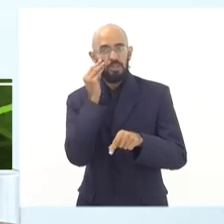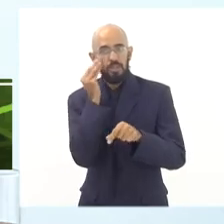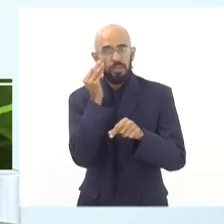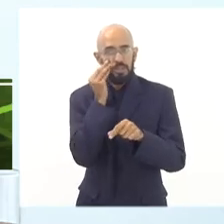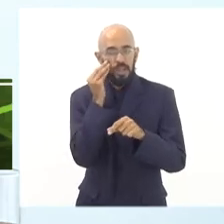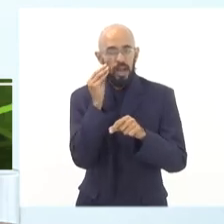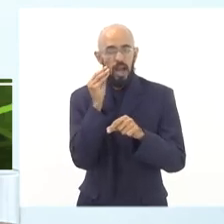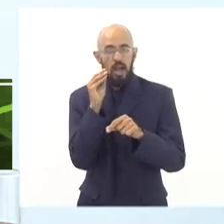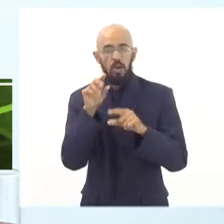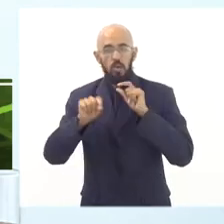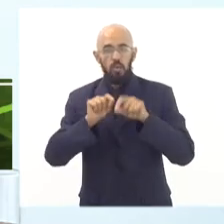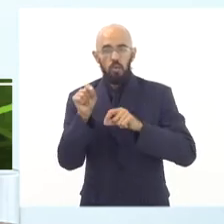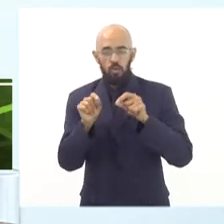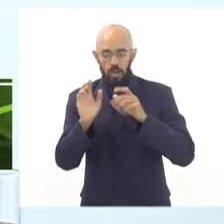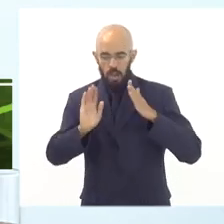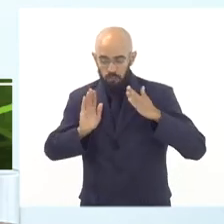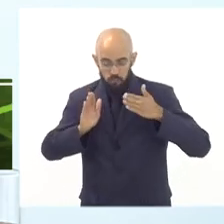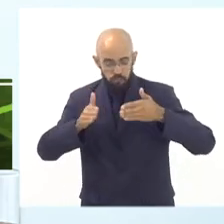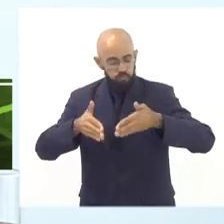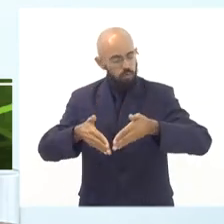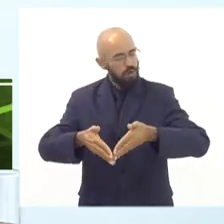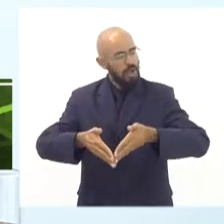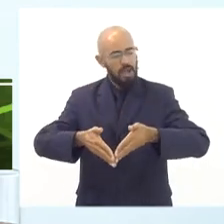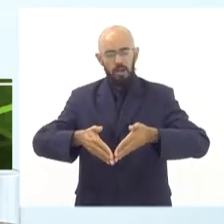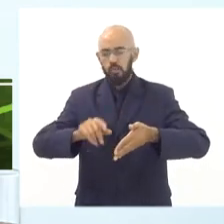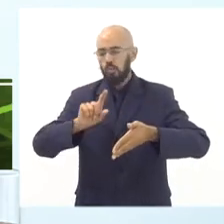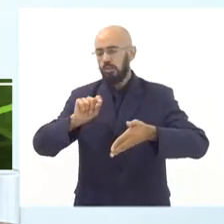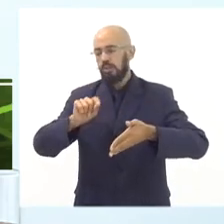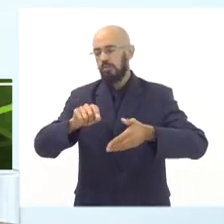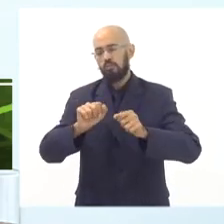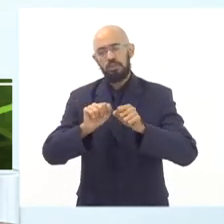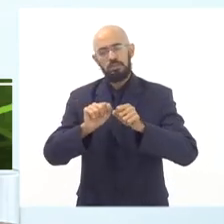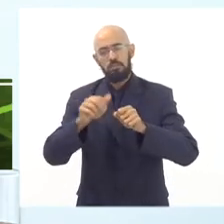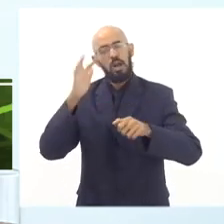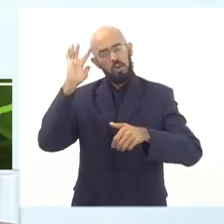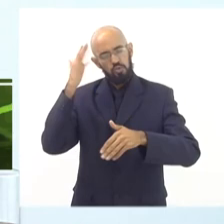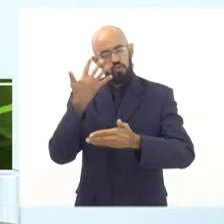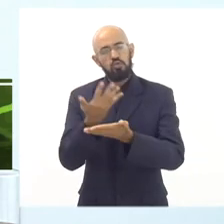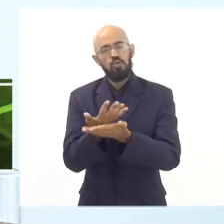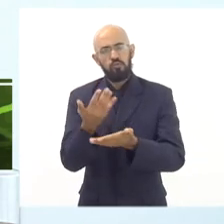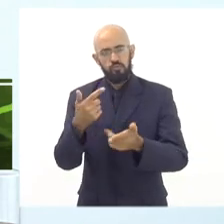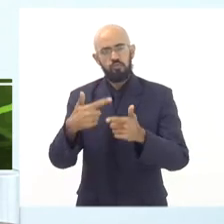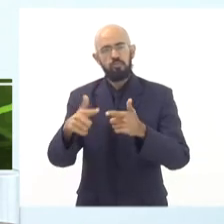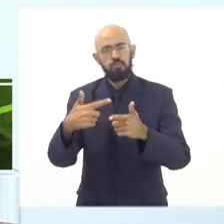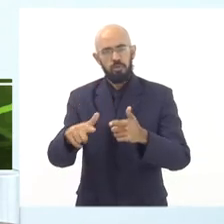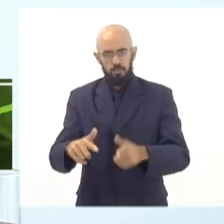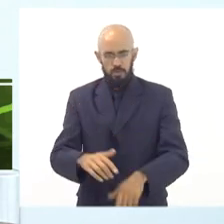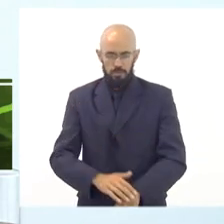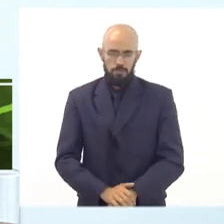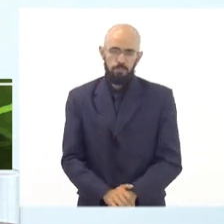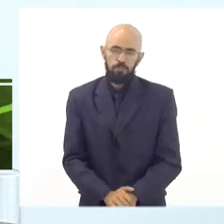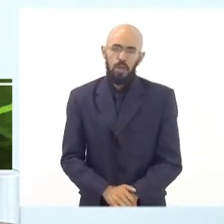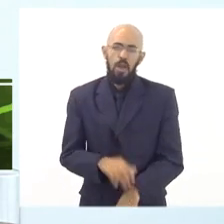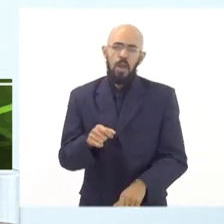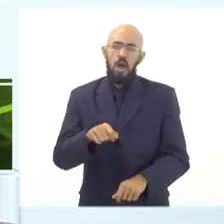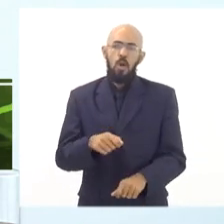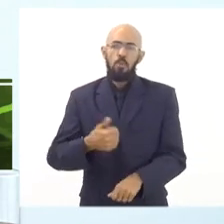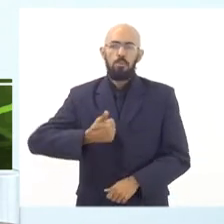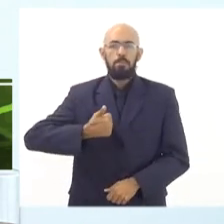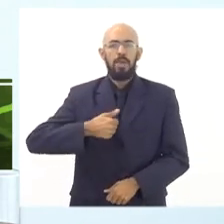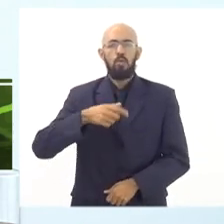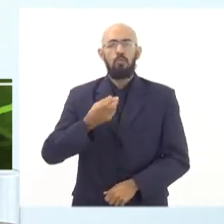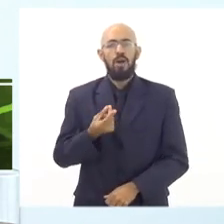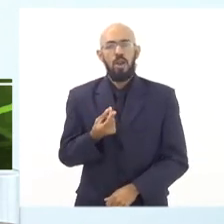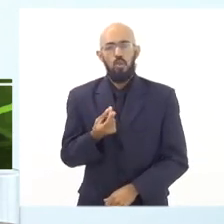problemas que a gente tem que enfrentar para garantir a alimentação adequada nas nossas escolas. Um deles é o valor